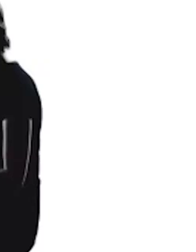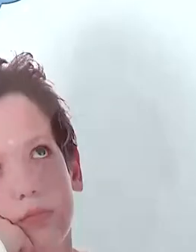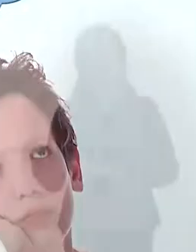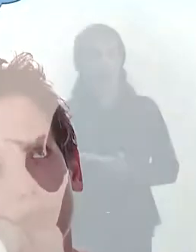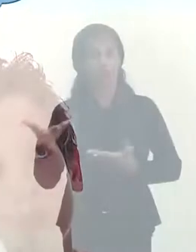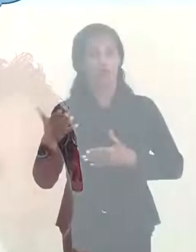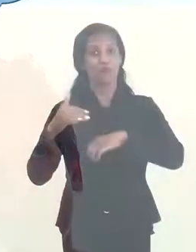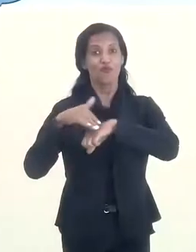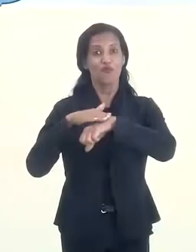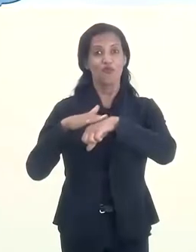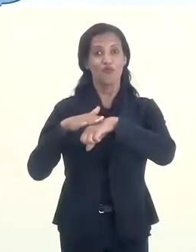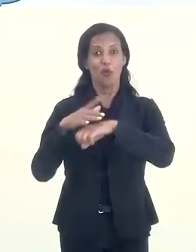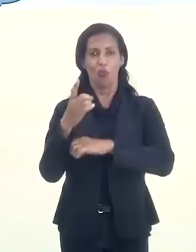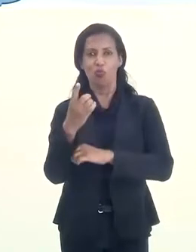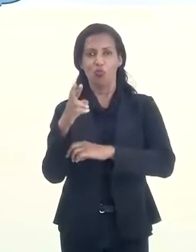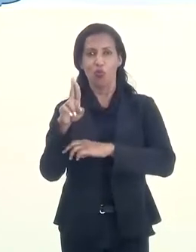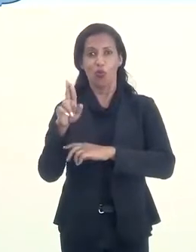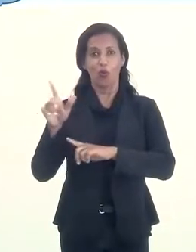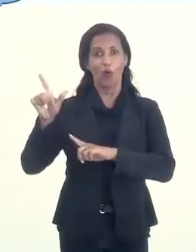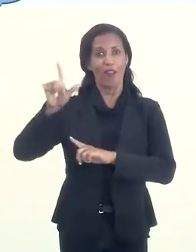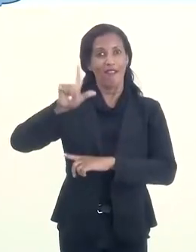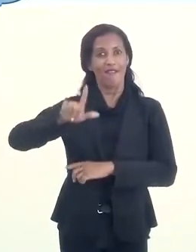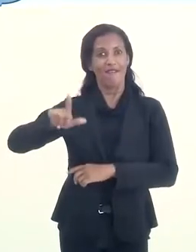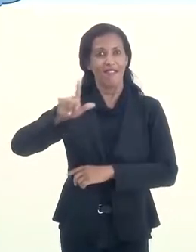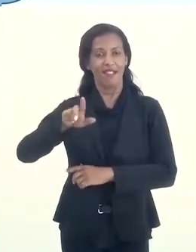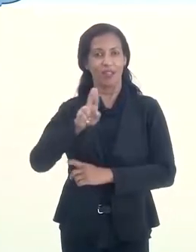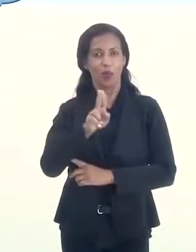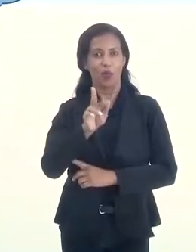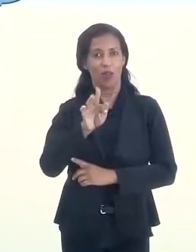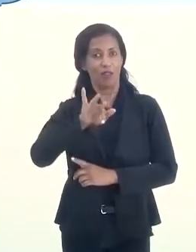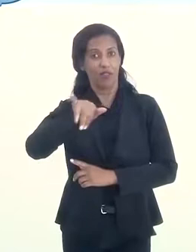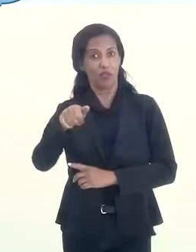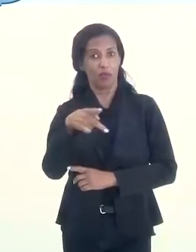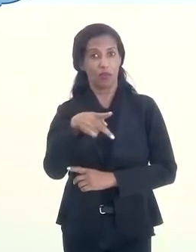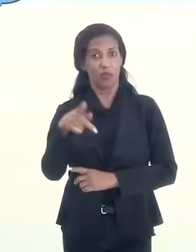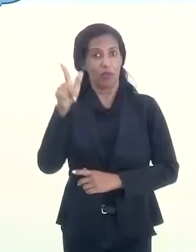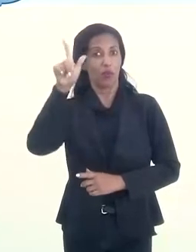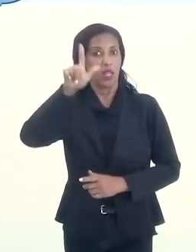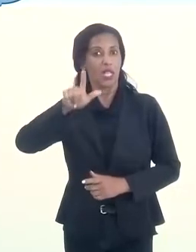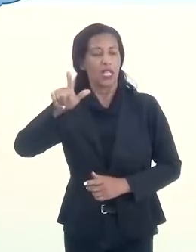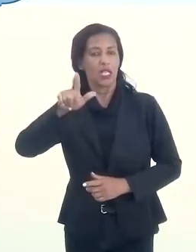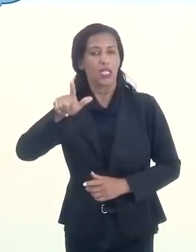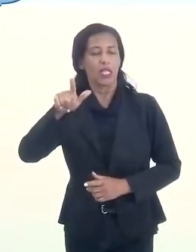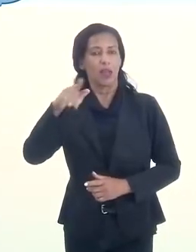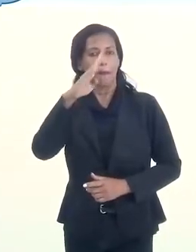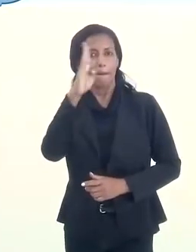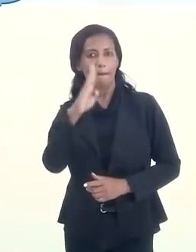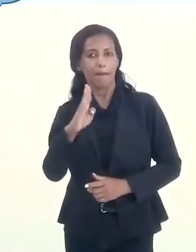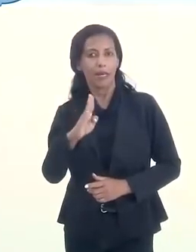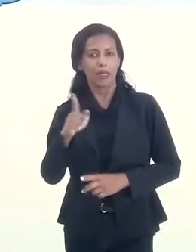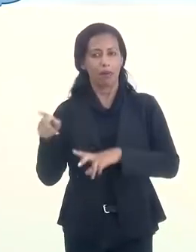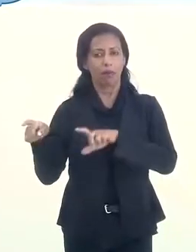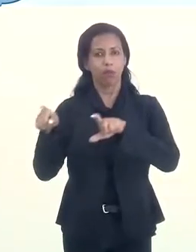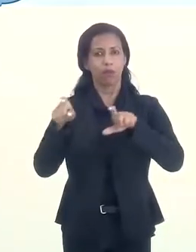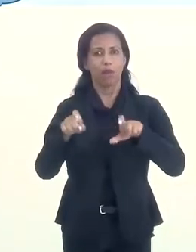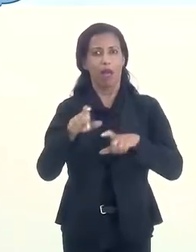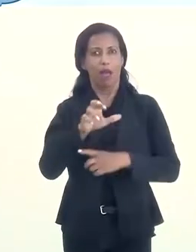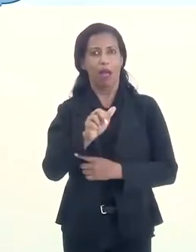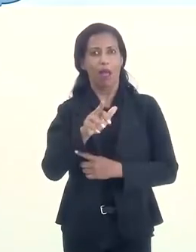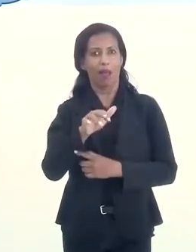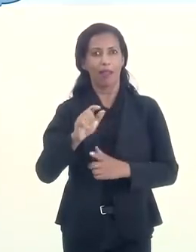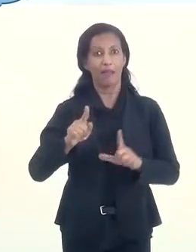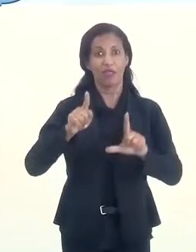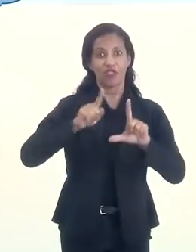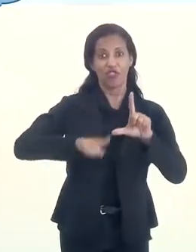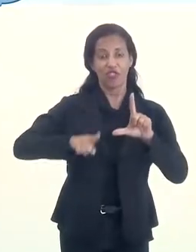Eu vou conversar com o doutor em Letras pela UFRJ, professor de literatura brasileira, integrante da Academia